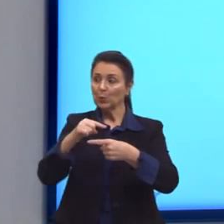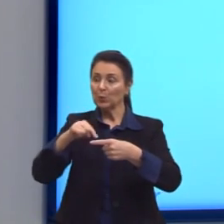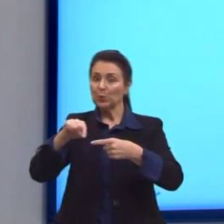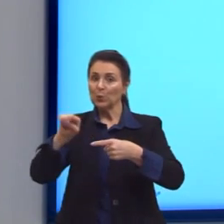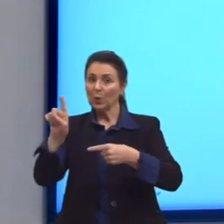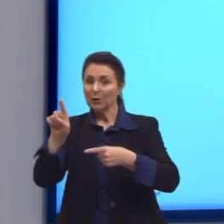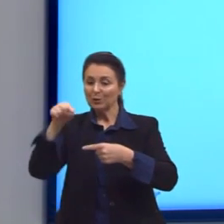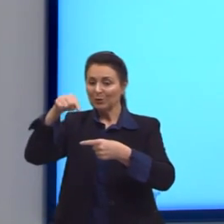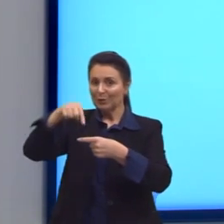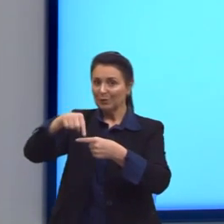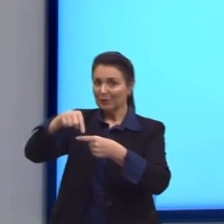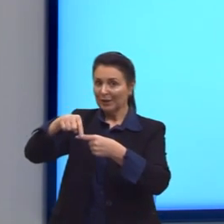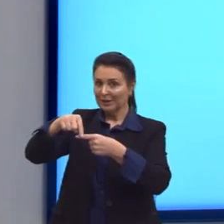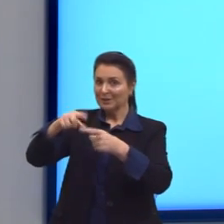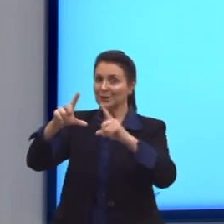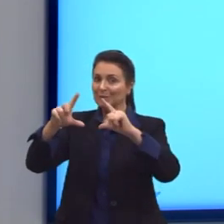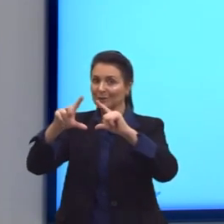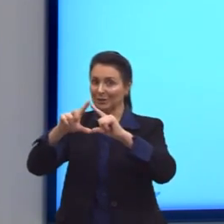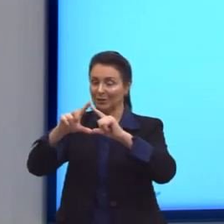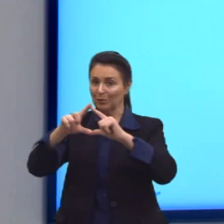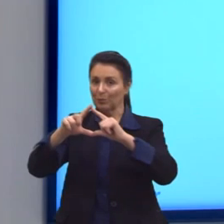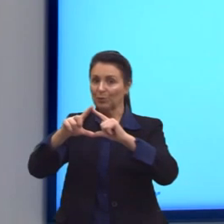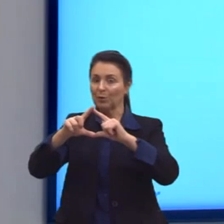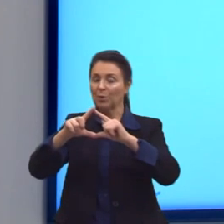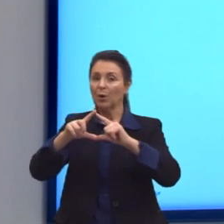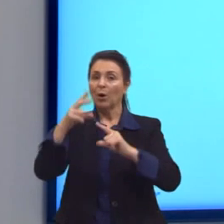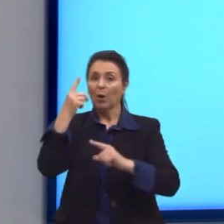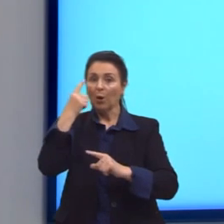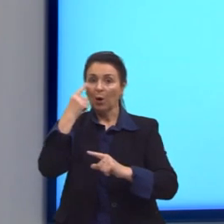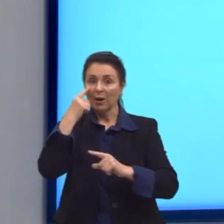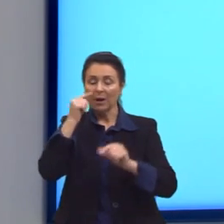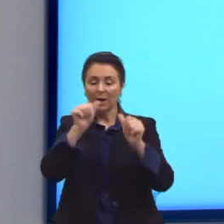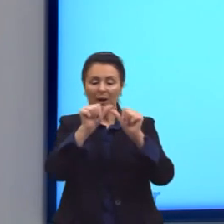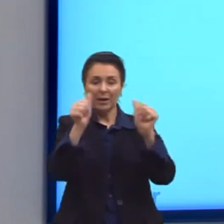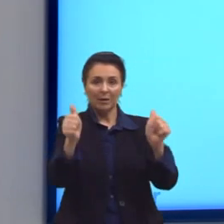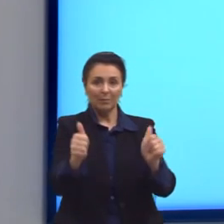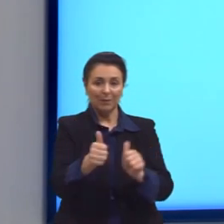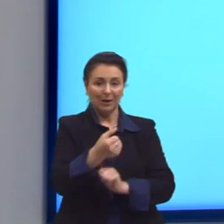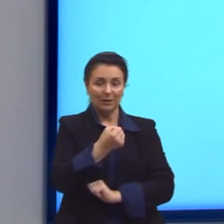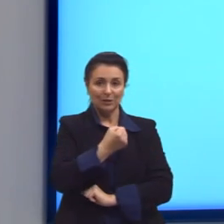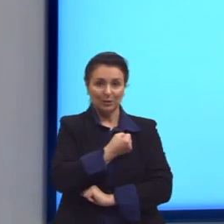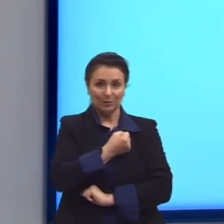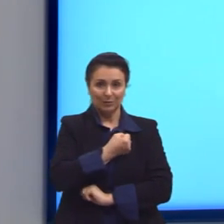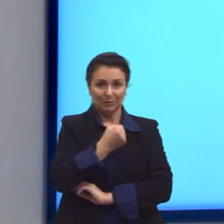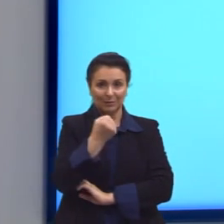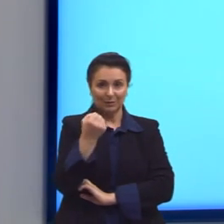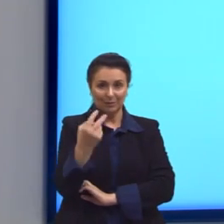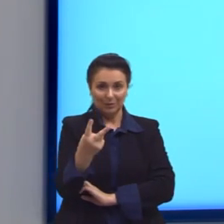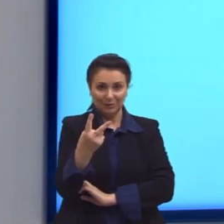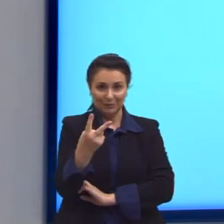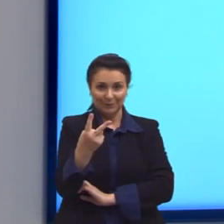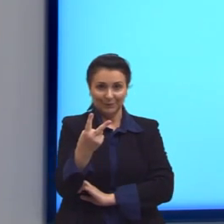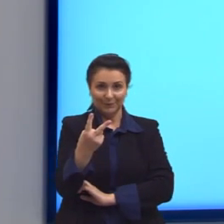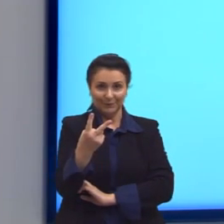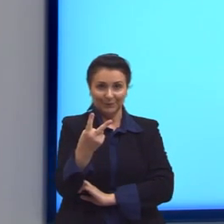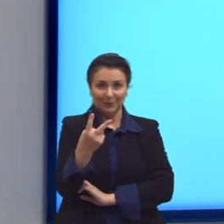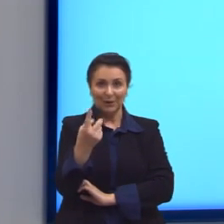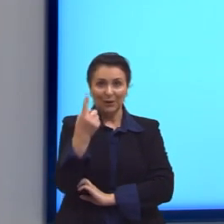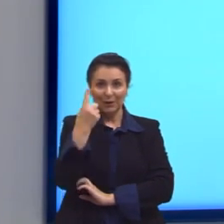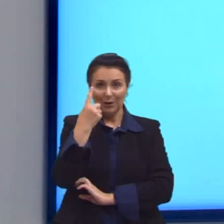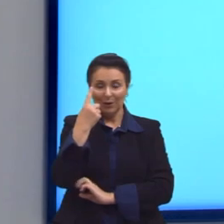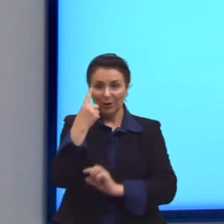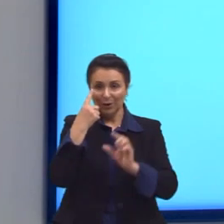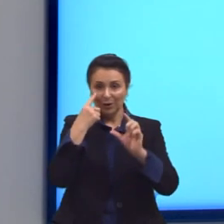dos outros dois triângulos, conforme ilustra a figura 2. Nós temos aqui, então, a figura 2. O que eu